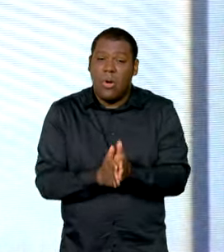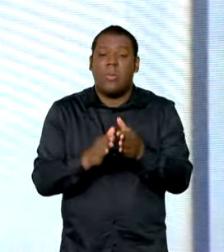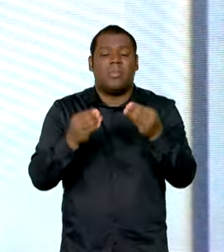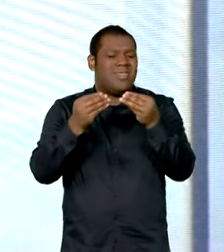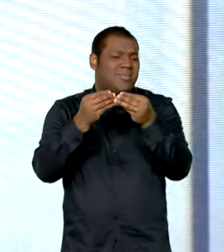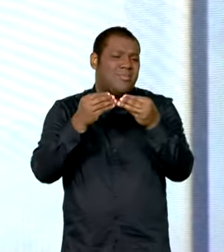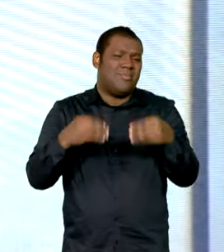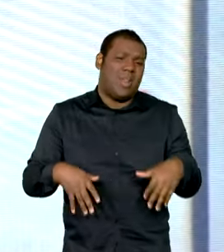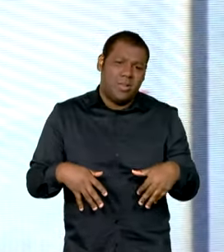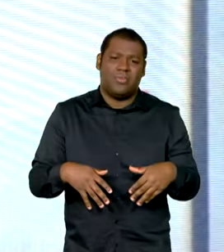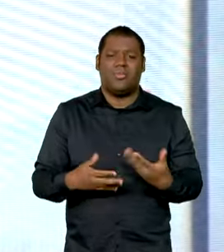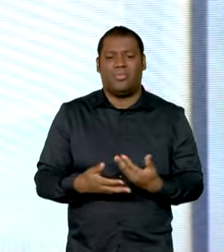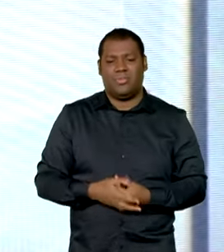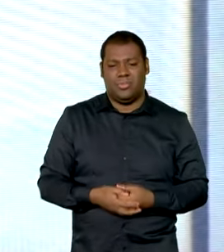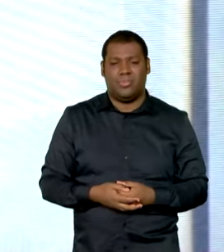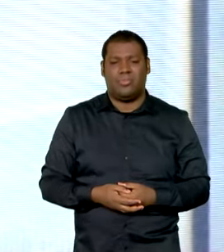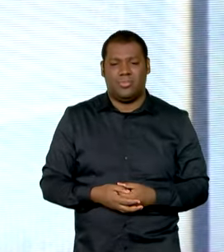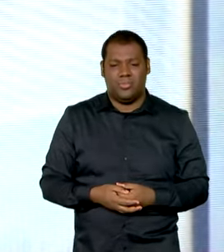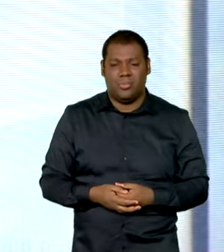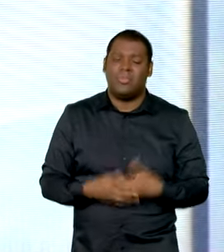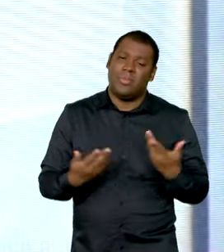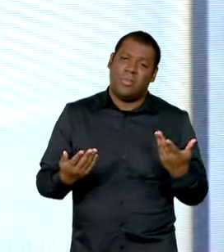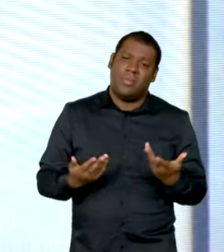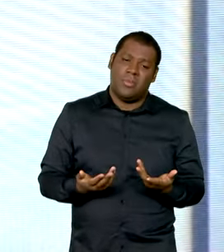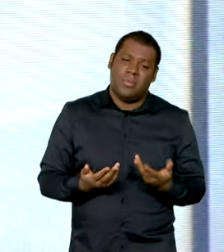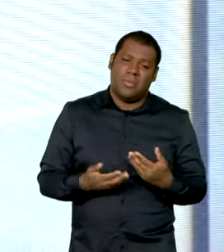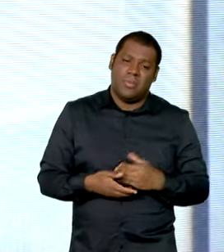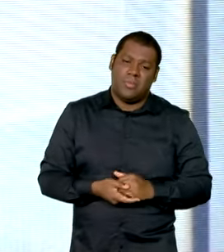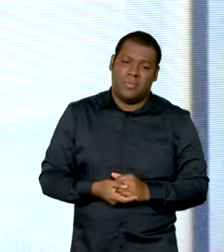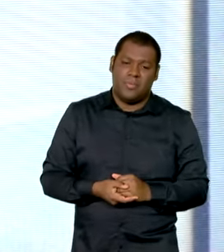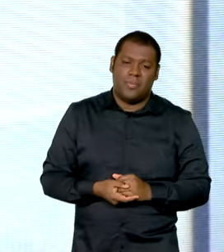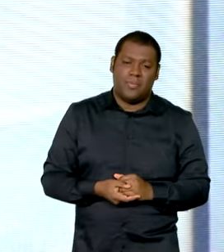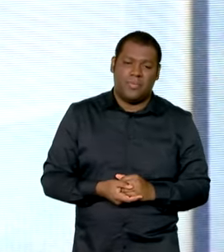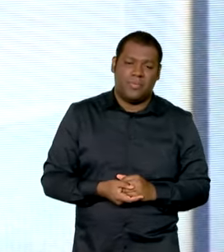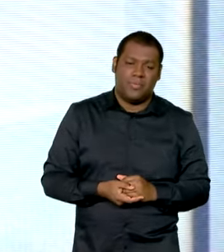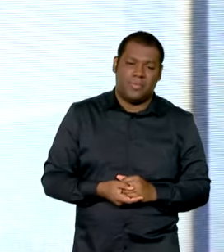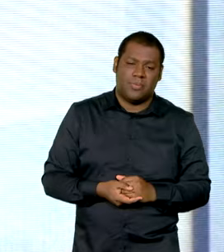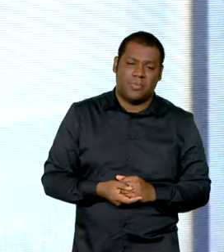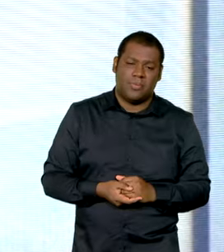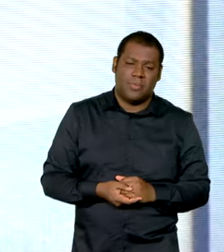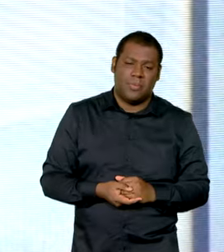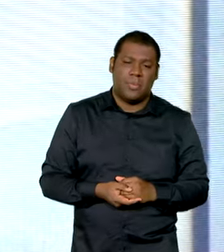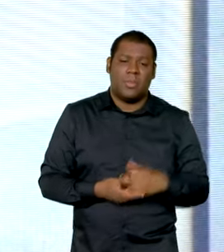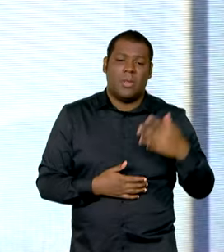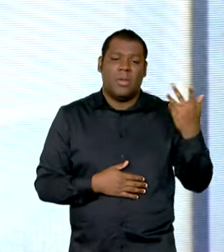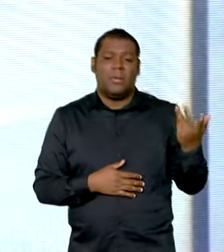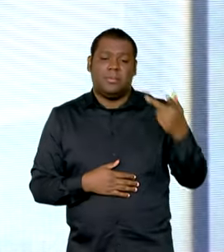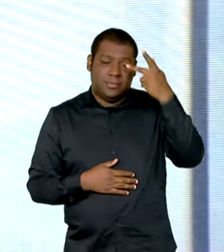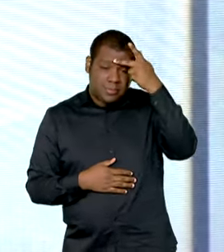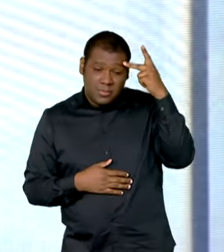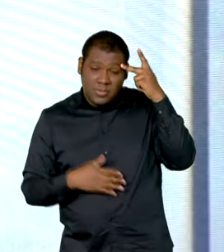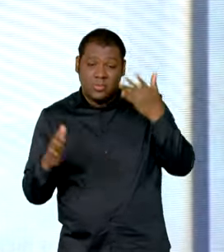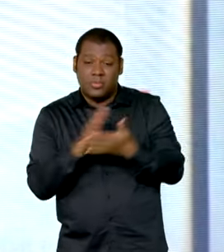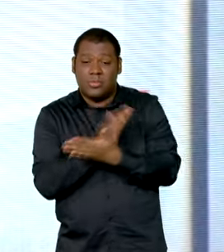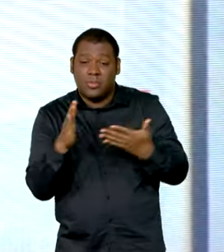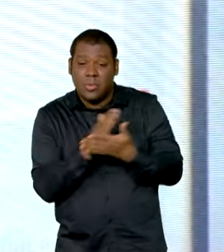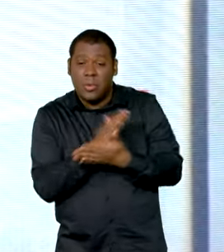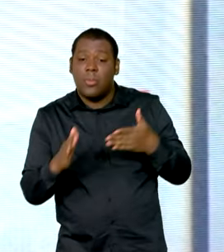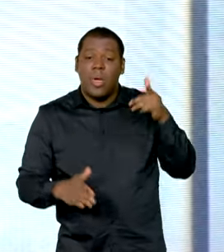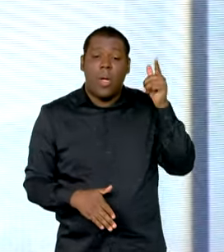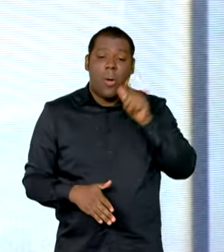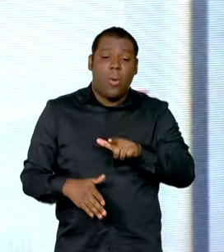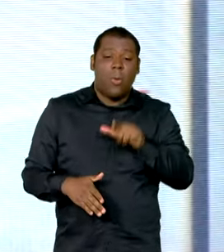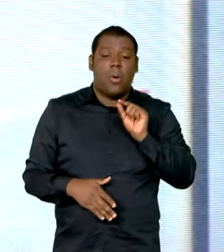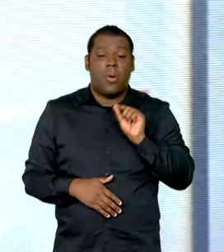maior pelo quilowatts do que aqueles que conseguiram migrar ou para a autogeração ou